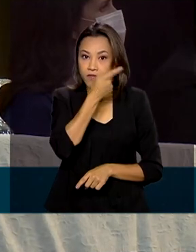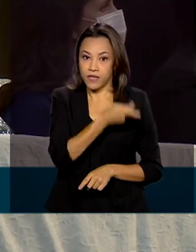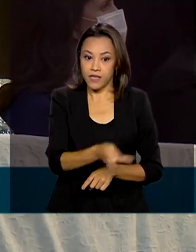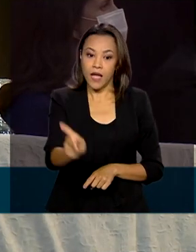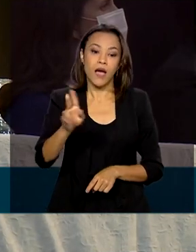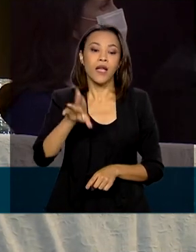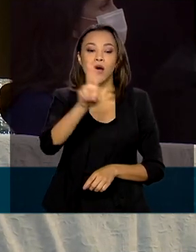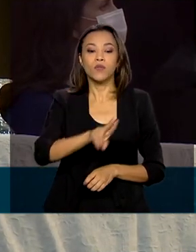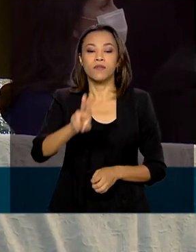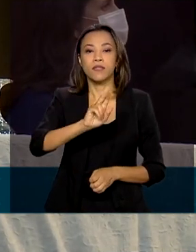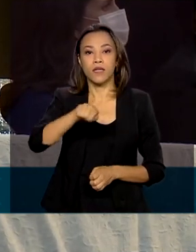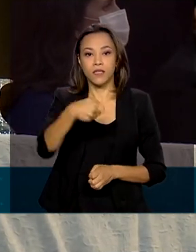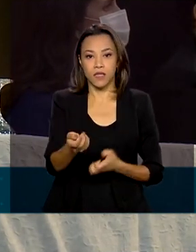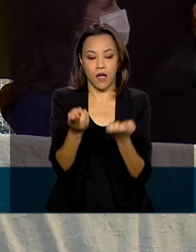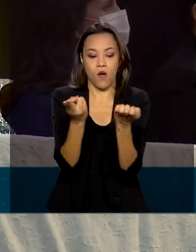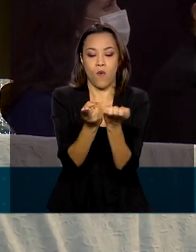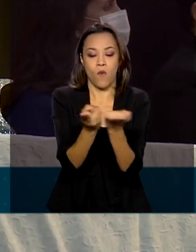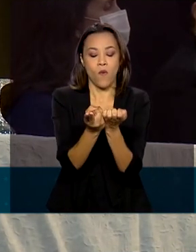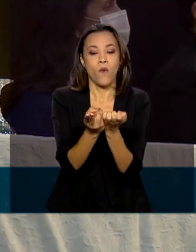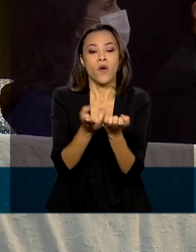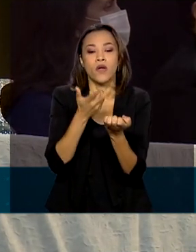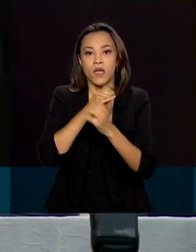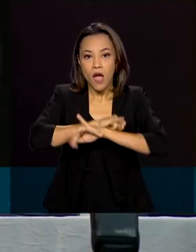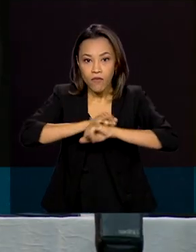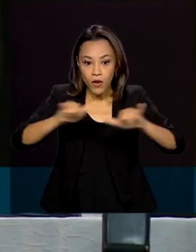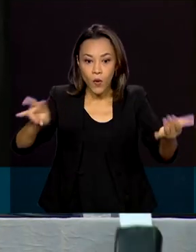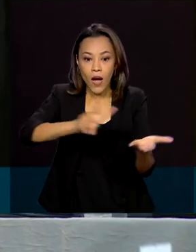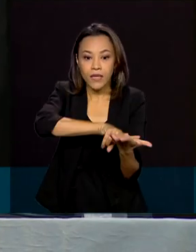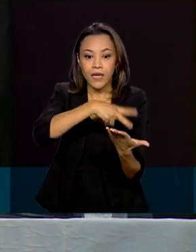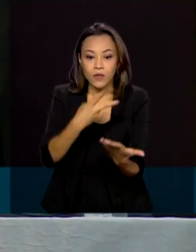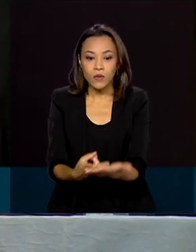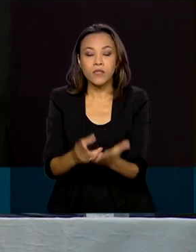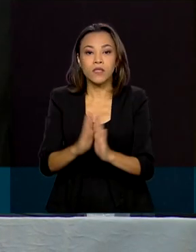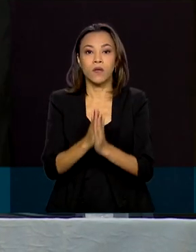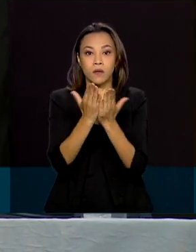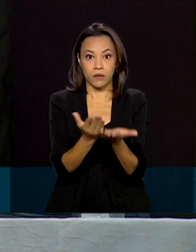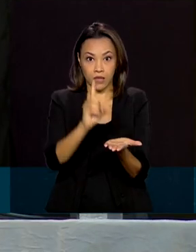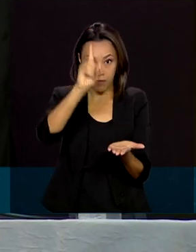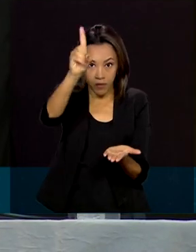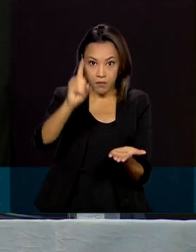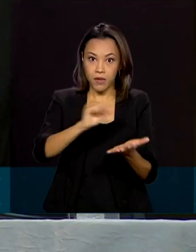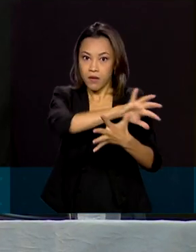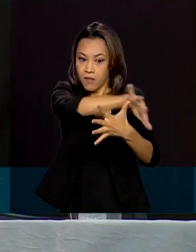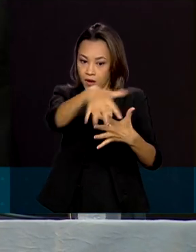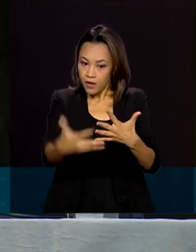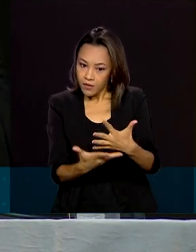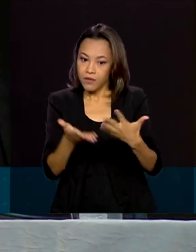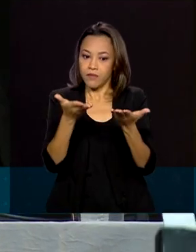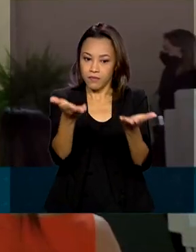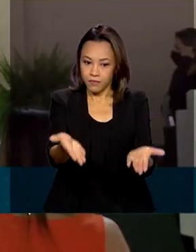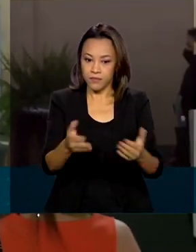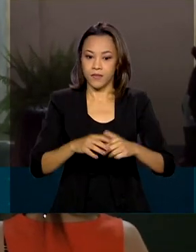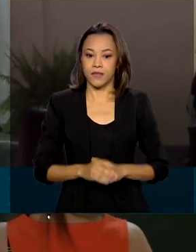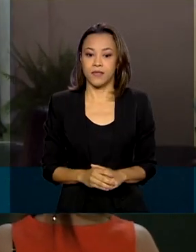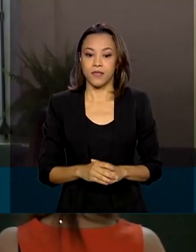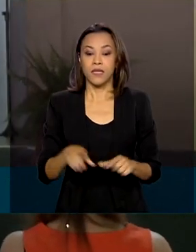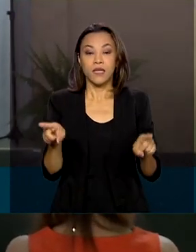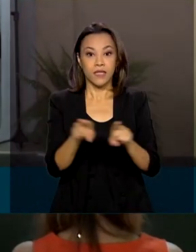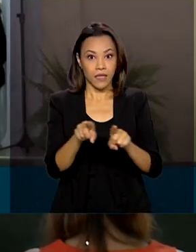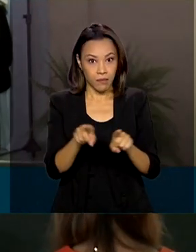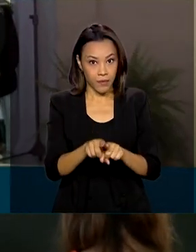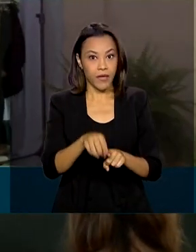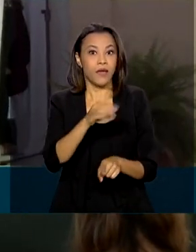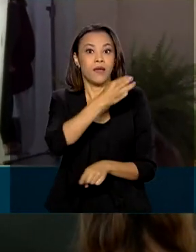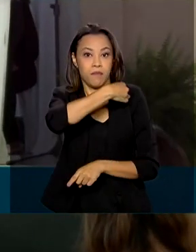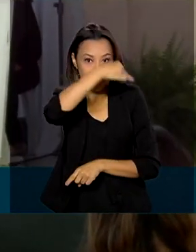Universidade Evangélica que anunciou a tradução da Bíblia Sagrada para a Língua Brasileira de Sinais. E a agenda